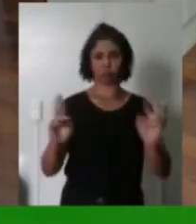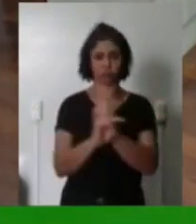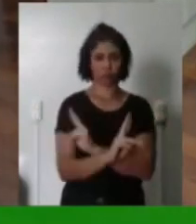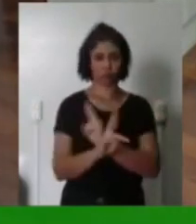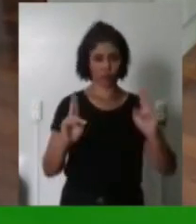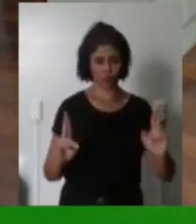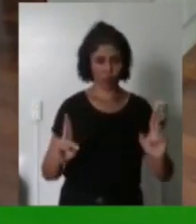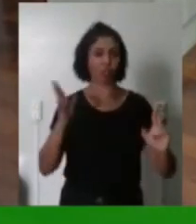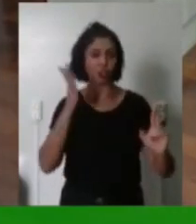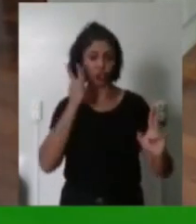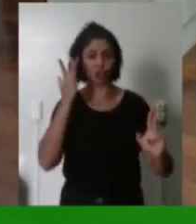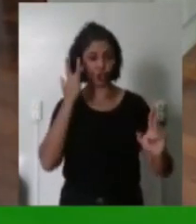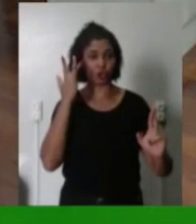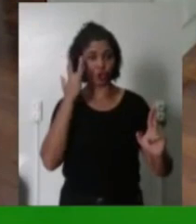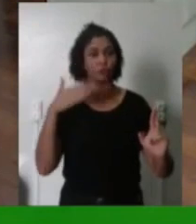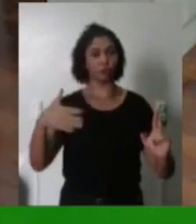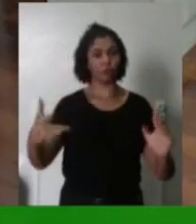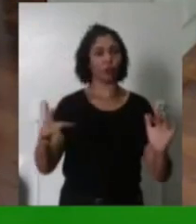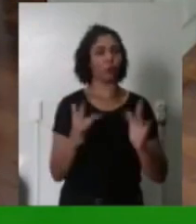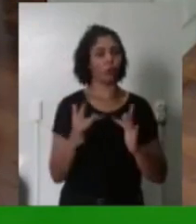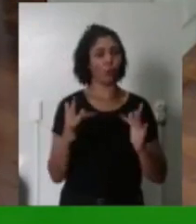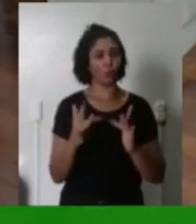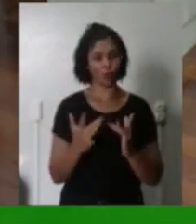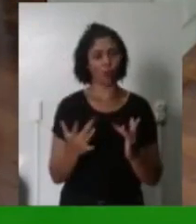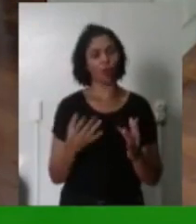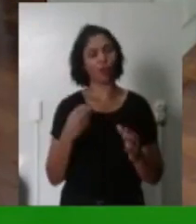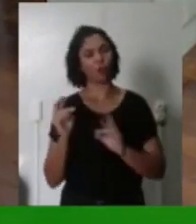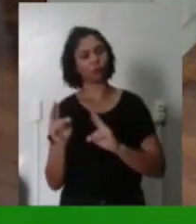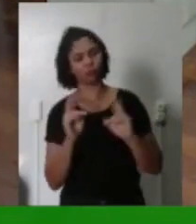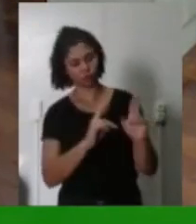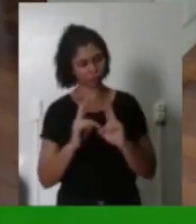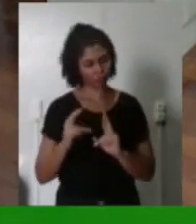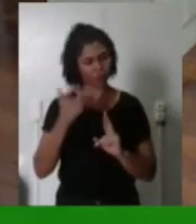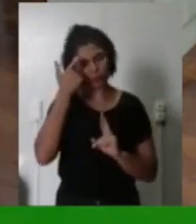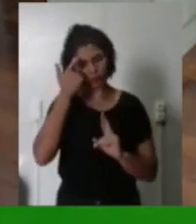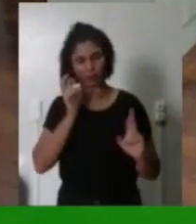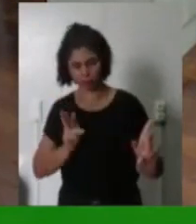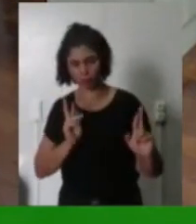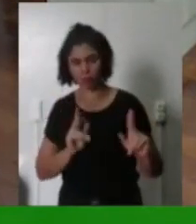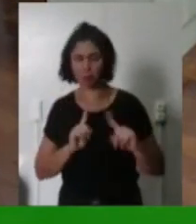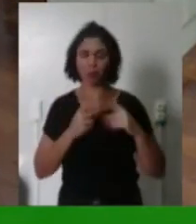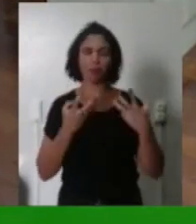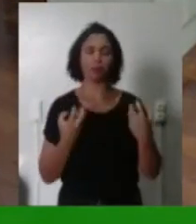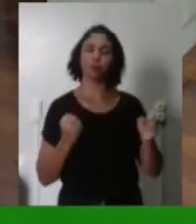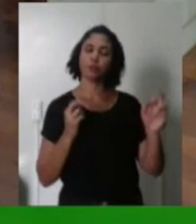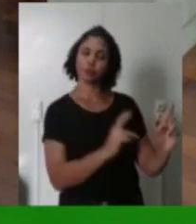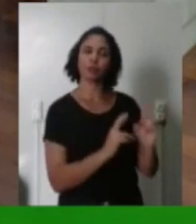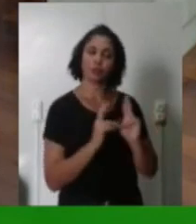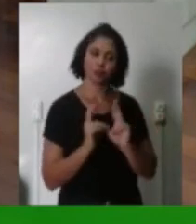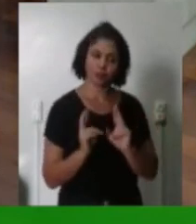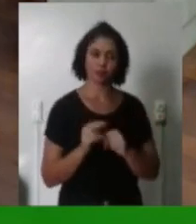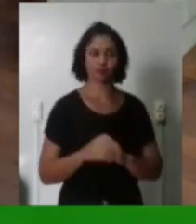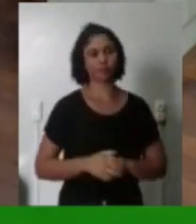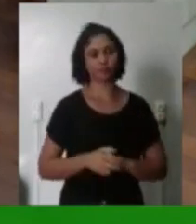cotidiano Não é? Respeitando-o Apesar das diferenças Então Esse está Está feito o